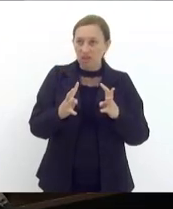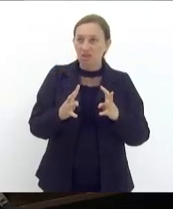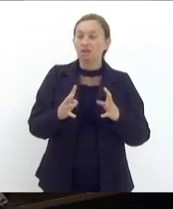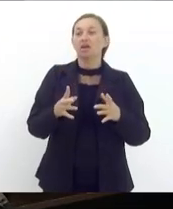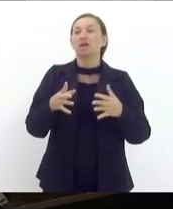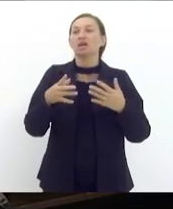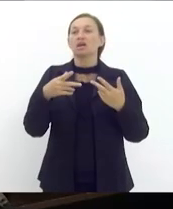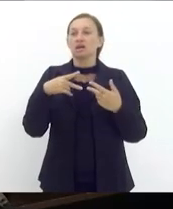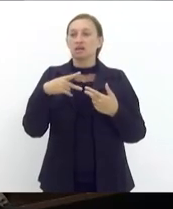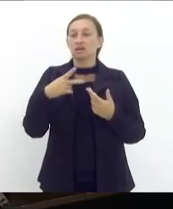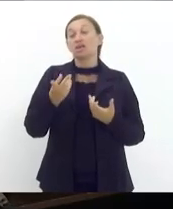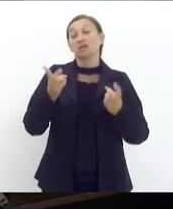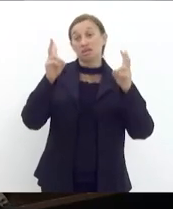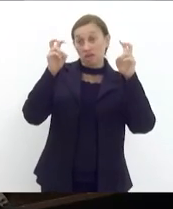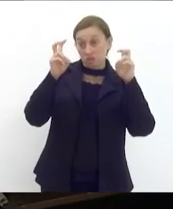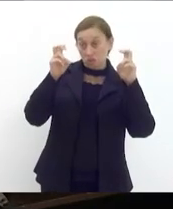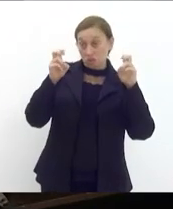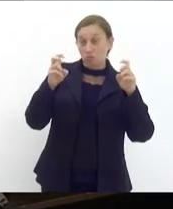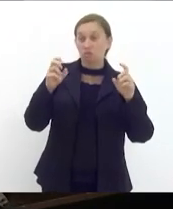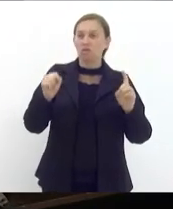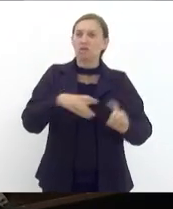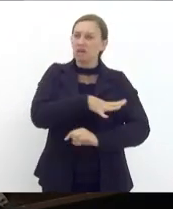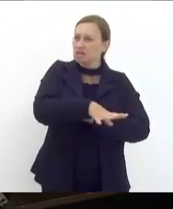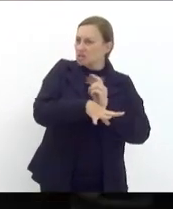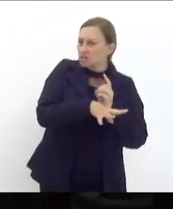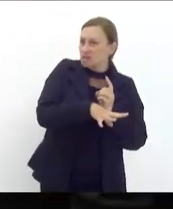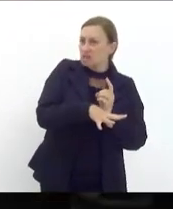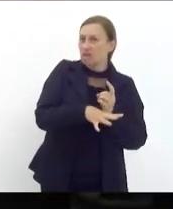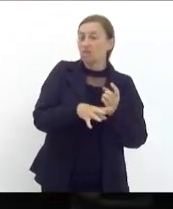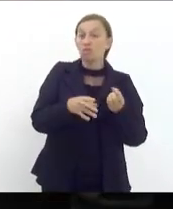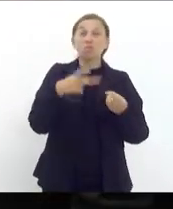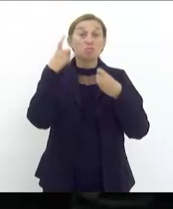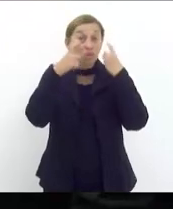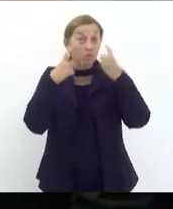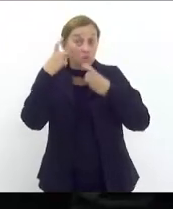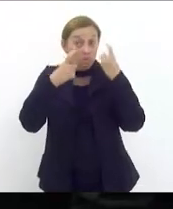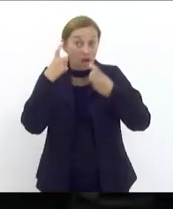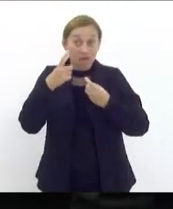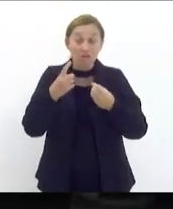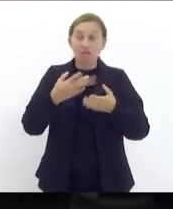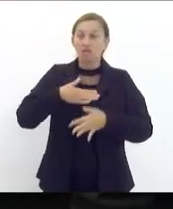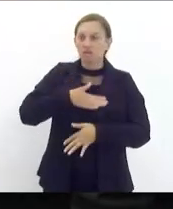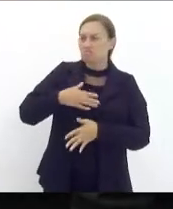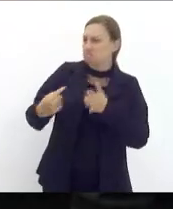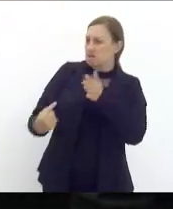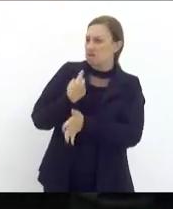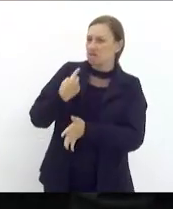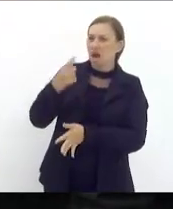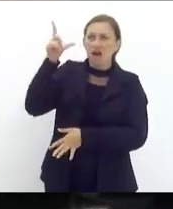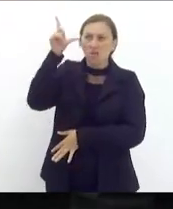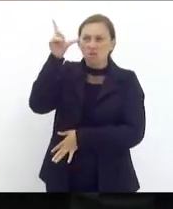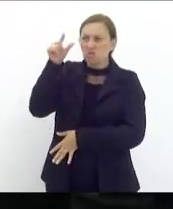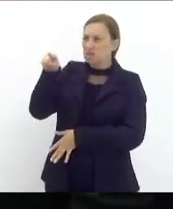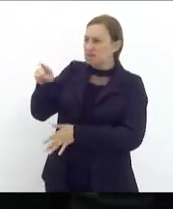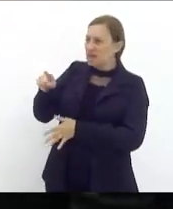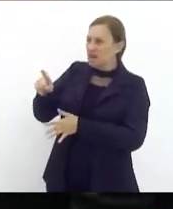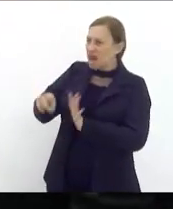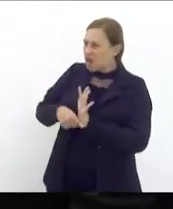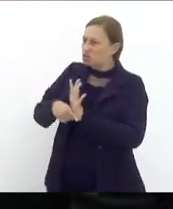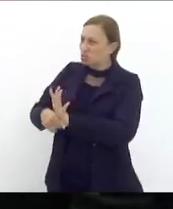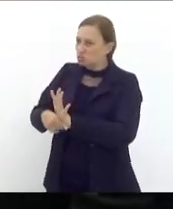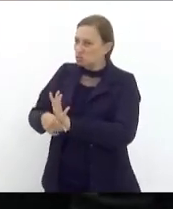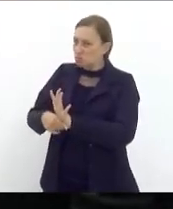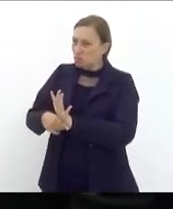polêmica que realmente existe que a sociedade ficou alarmada você ia perguntar Lucinha você ajudou a eleger o Lula é